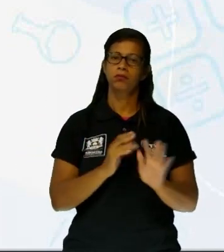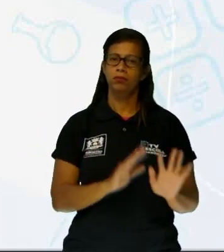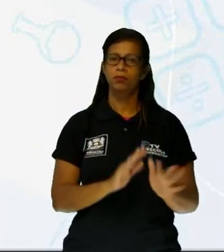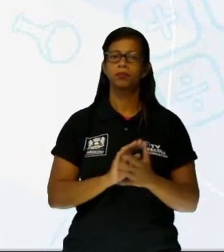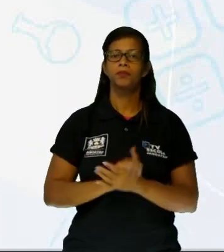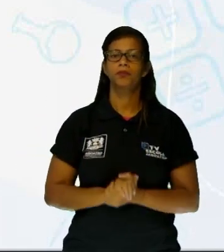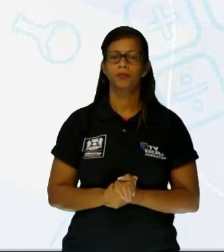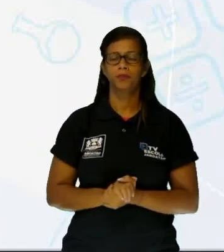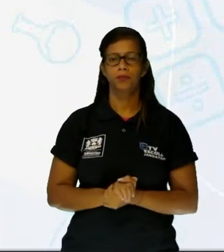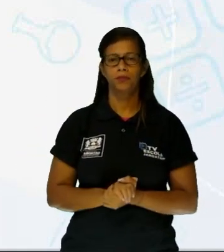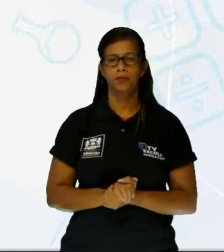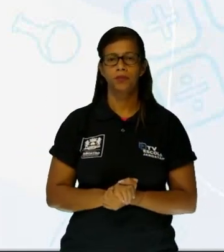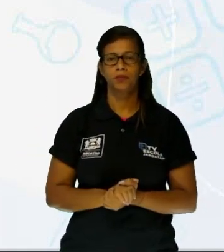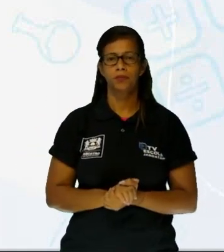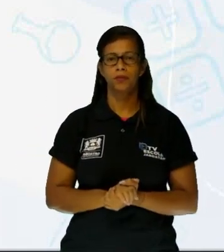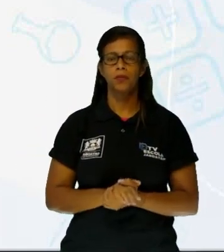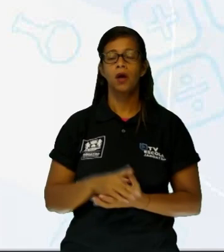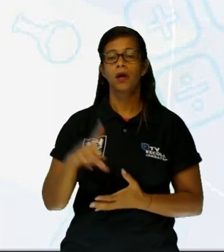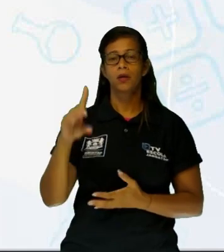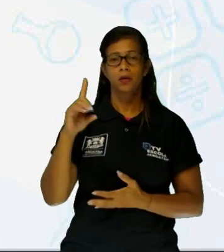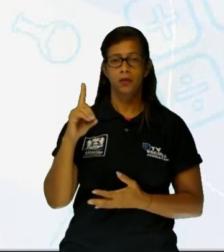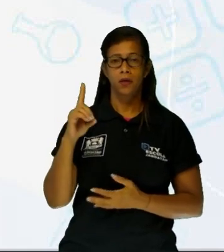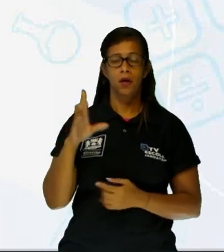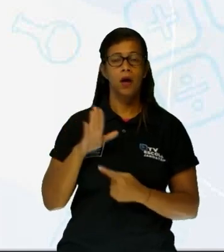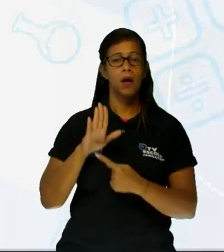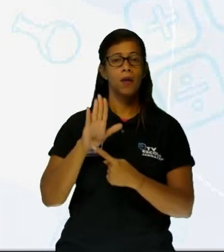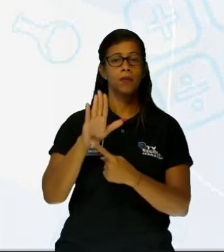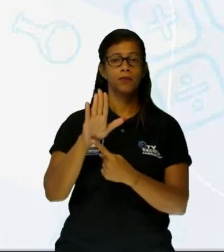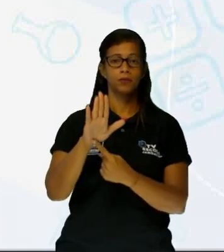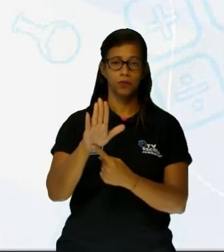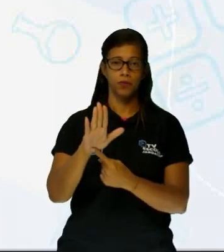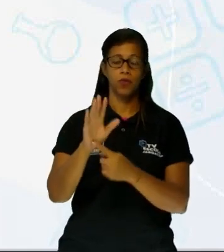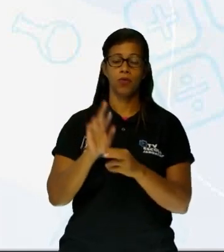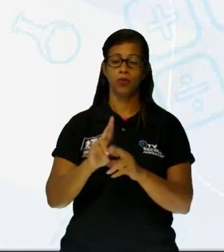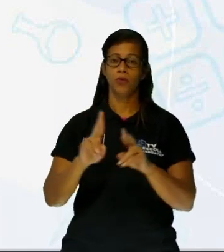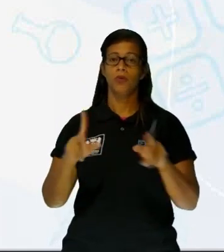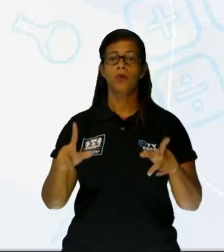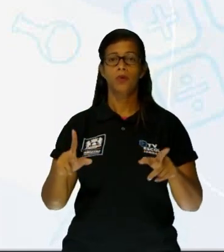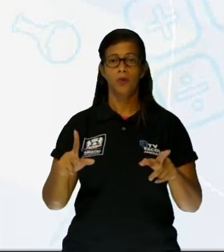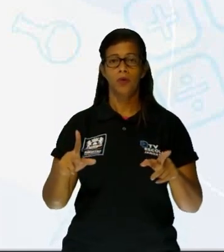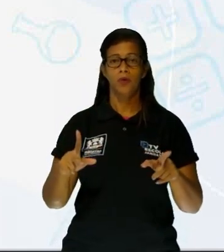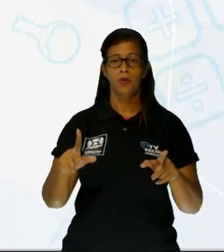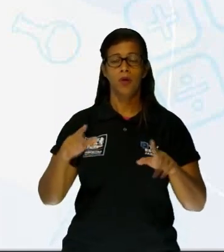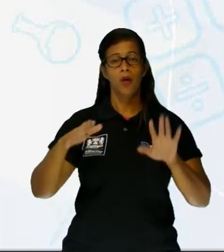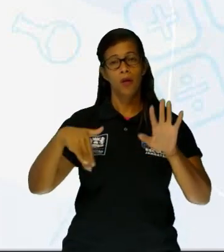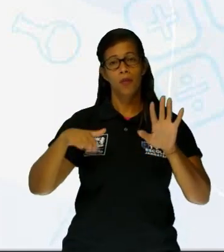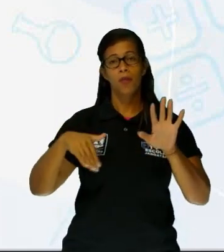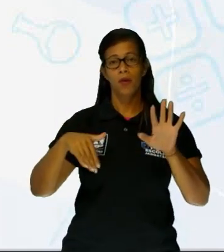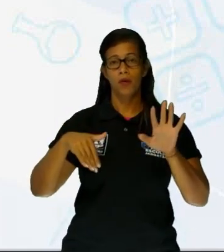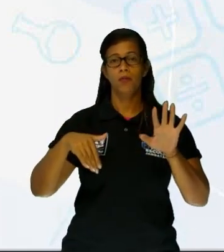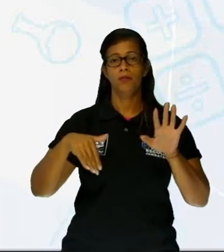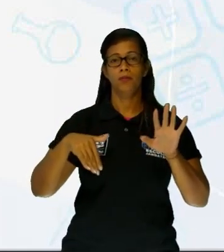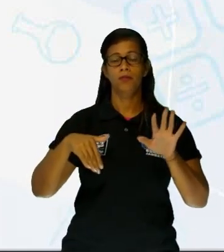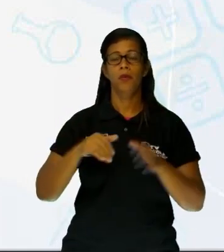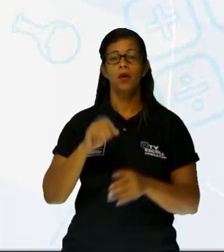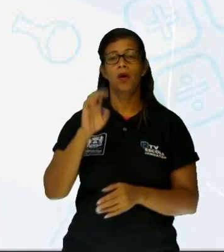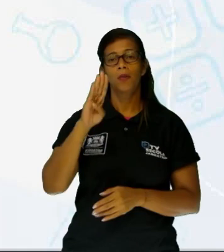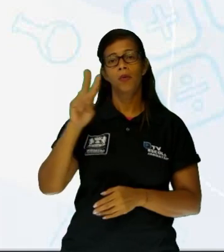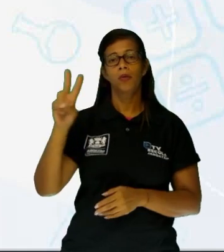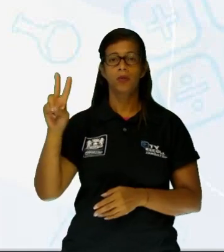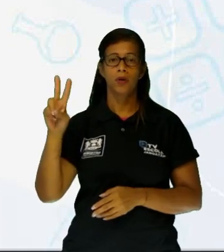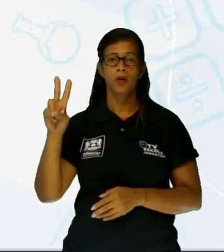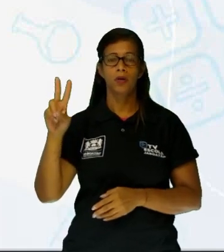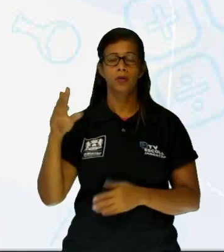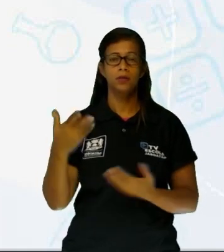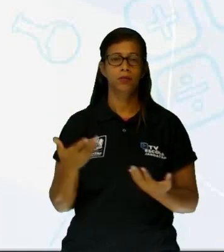Letra D, mostra a indiferença dos usuários da Praia de Boa Viagem frente à situação. Não dá para a gente afirmar isso. Indiferente daquela pessoa que não está